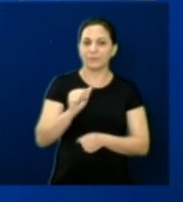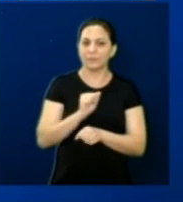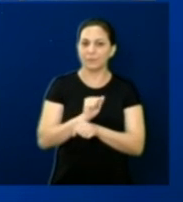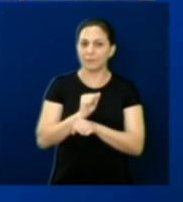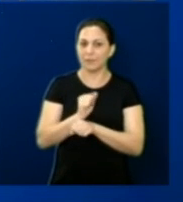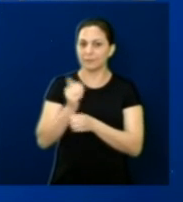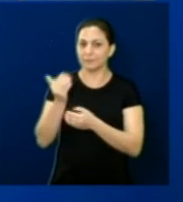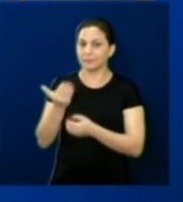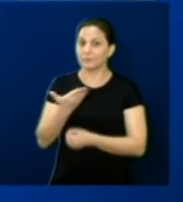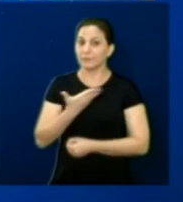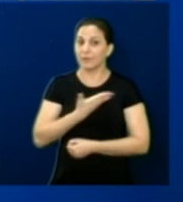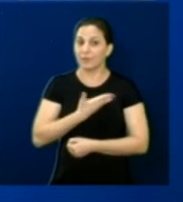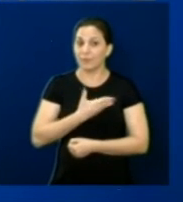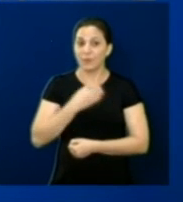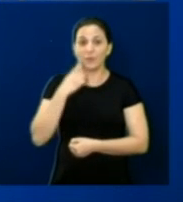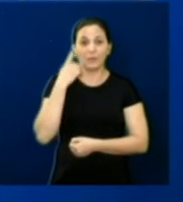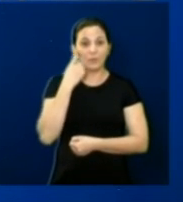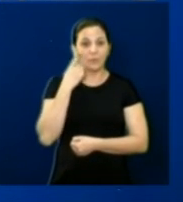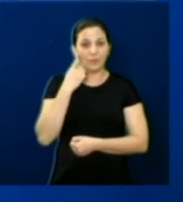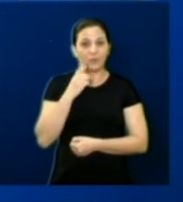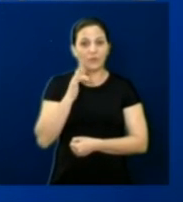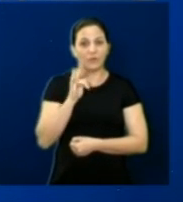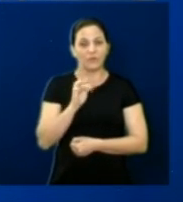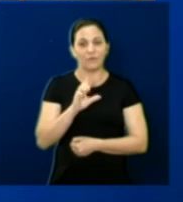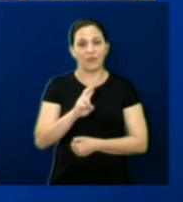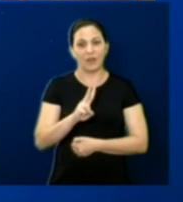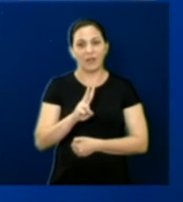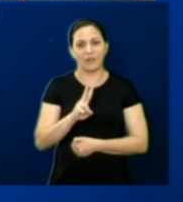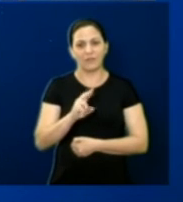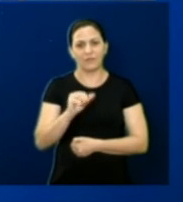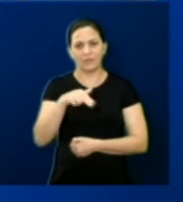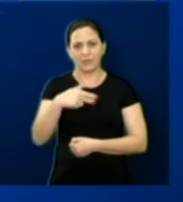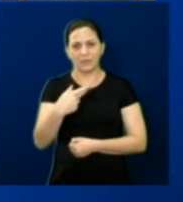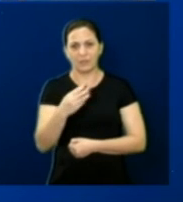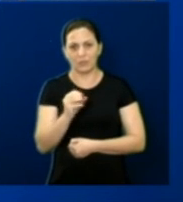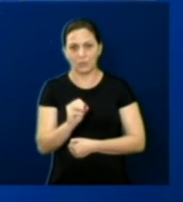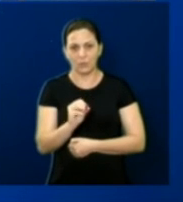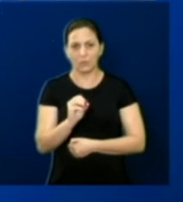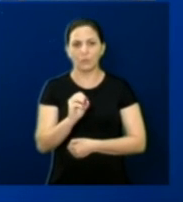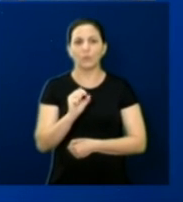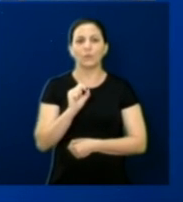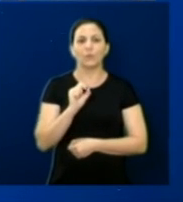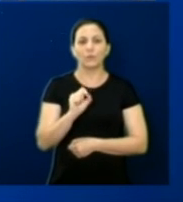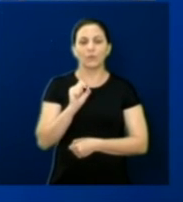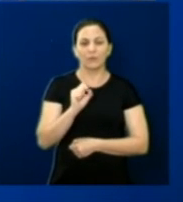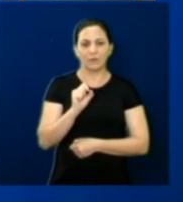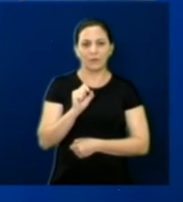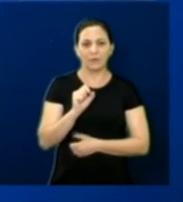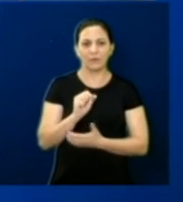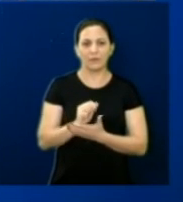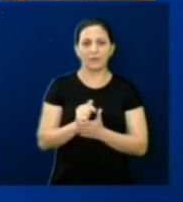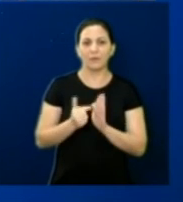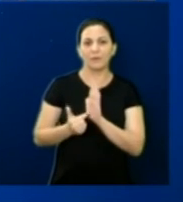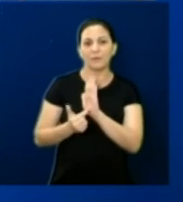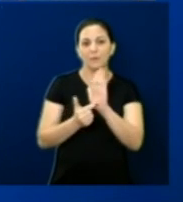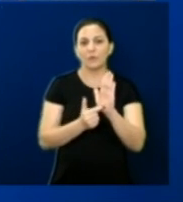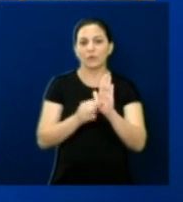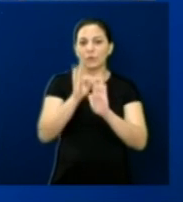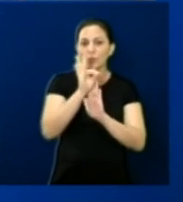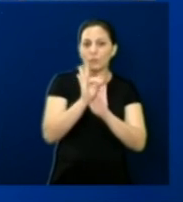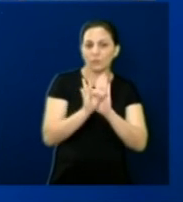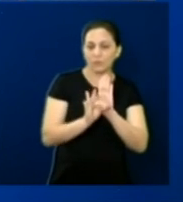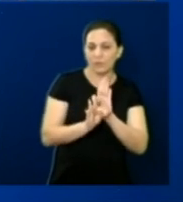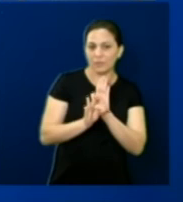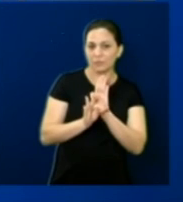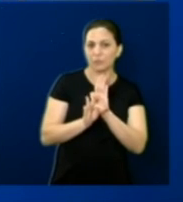é do meu amigo deputado Flavinho, do partido PSB, decorrente de uma imagem, um texto que ele postou ontem